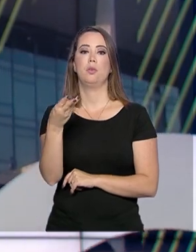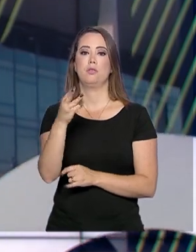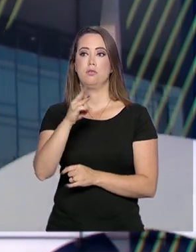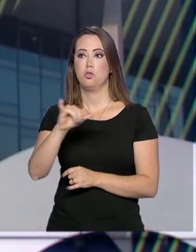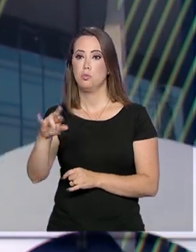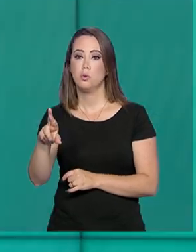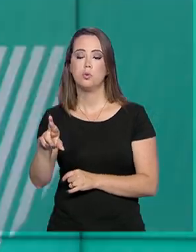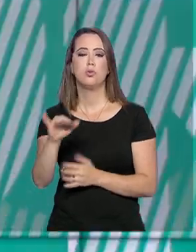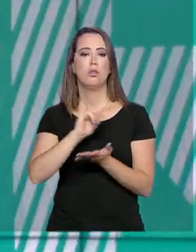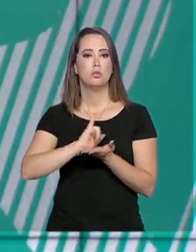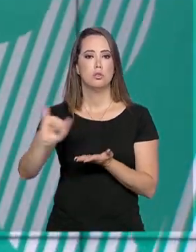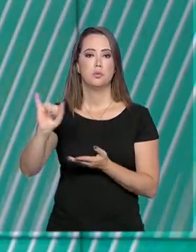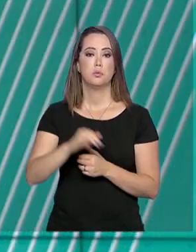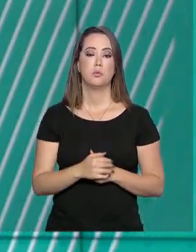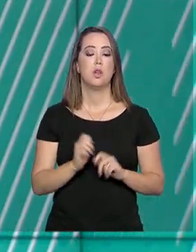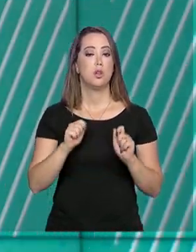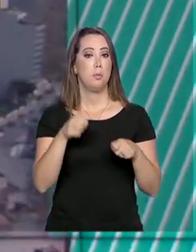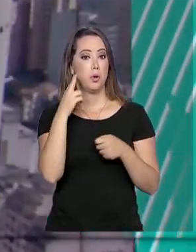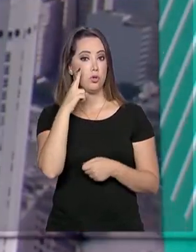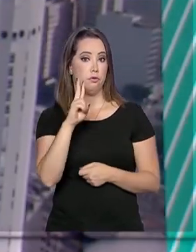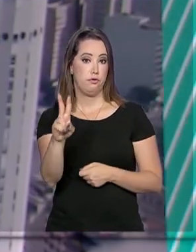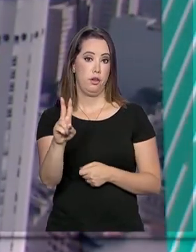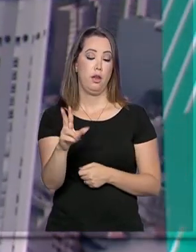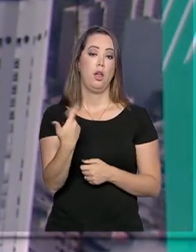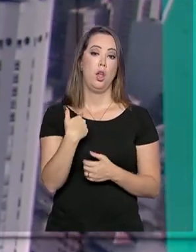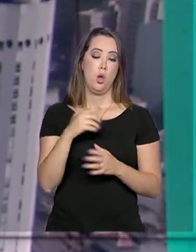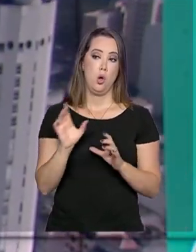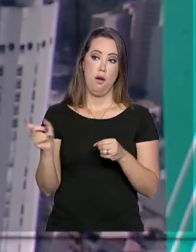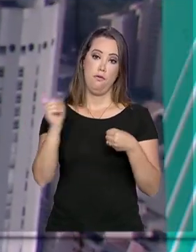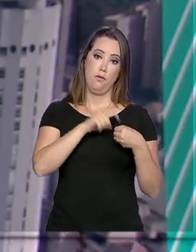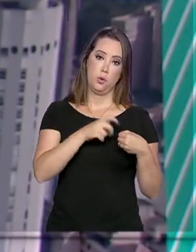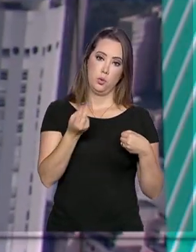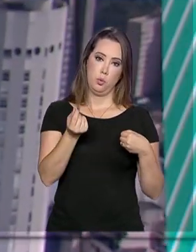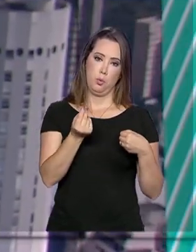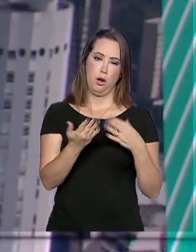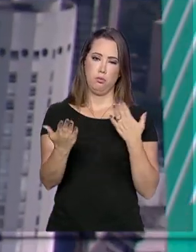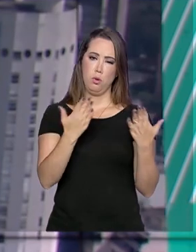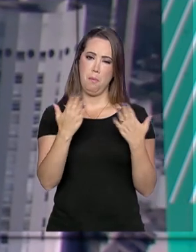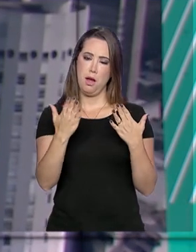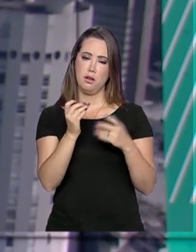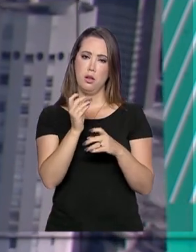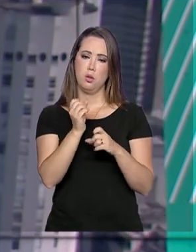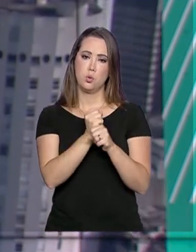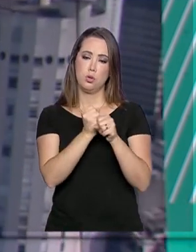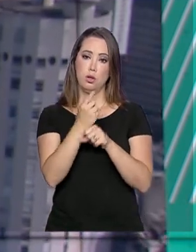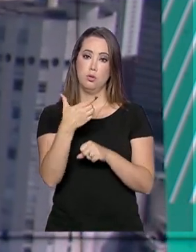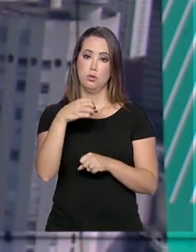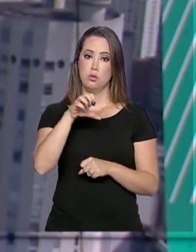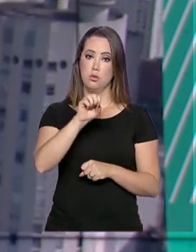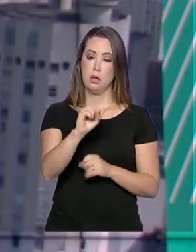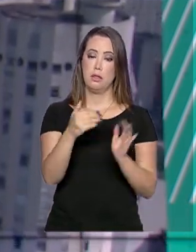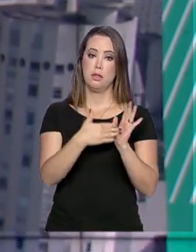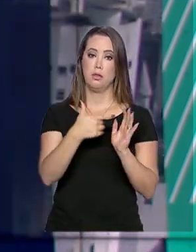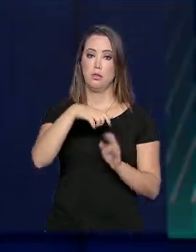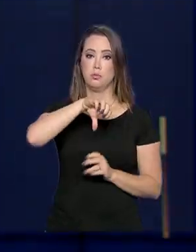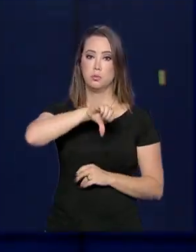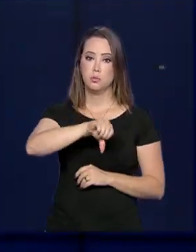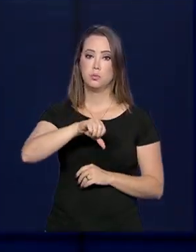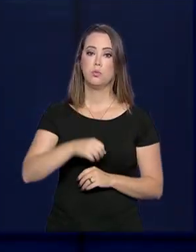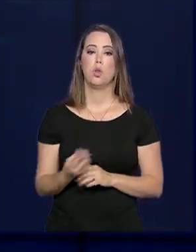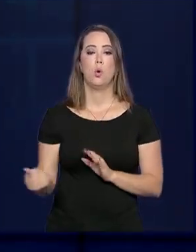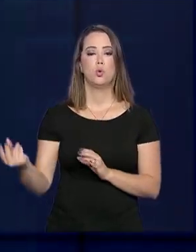consulta ao lote residual de restituição do Imposto de Renda, referente aos exercícios de 2008 a 2019.